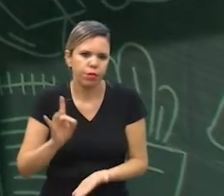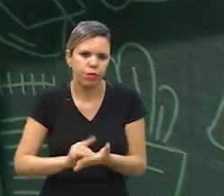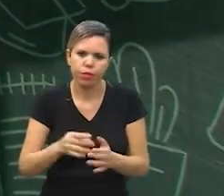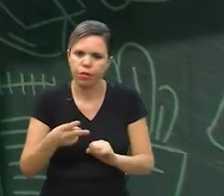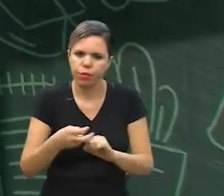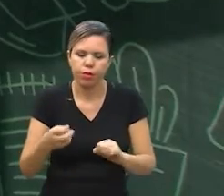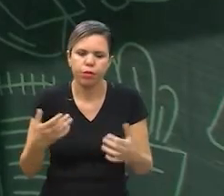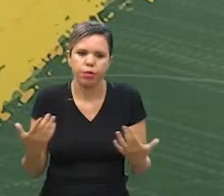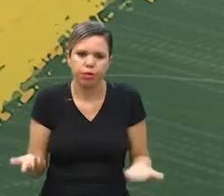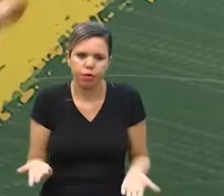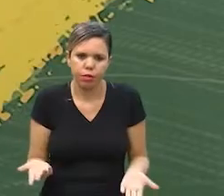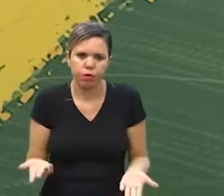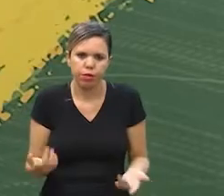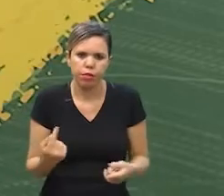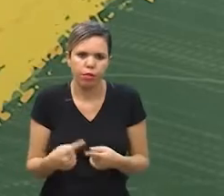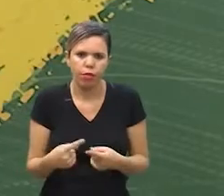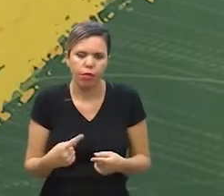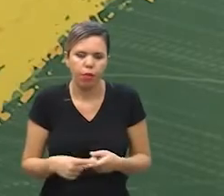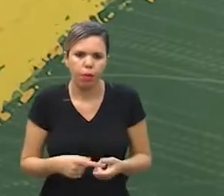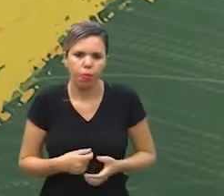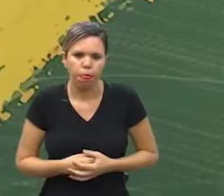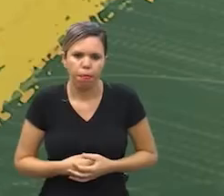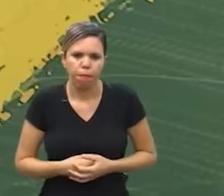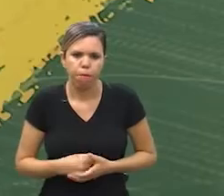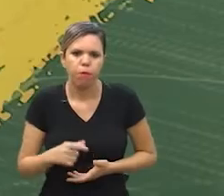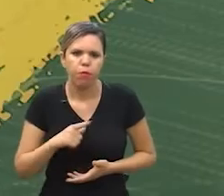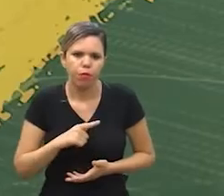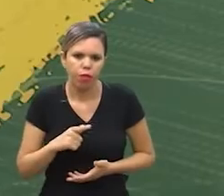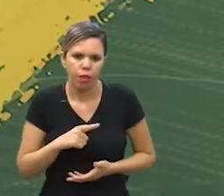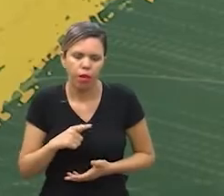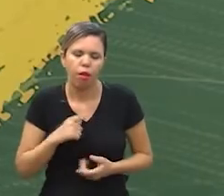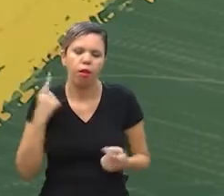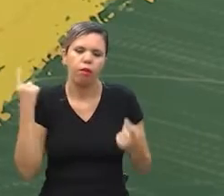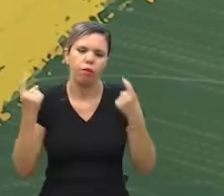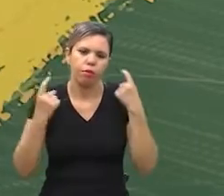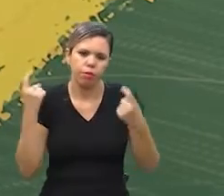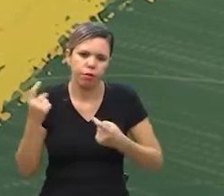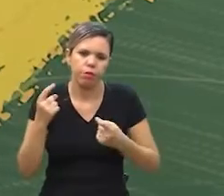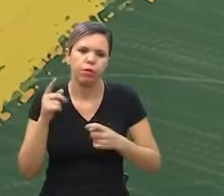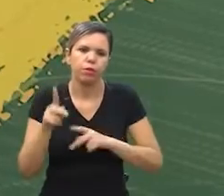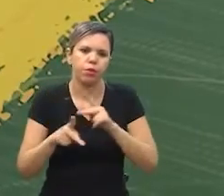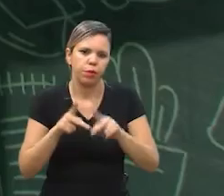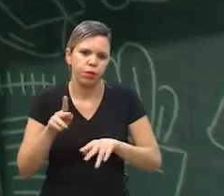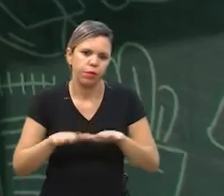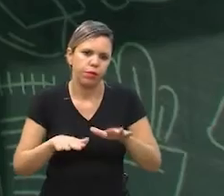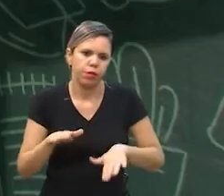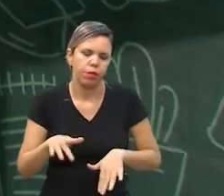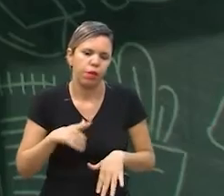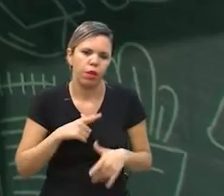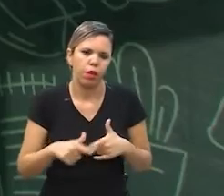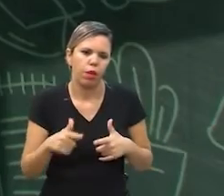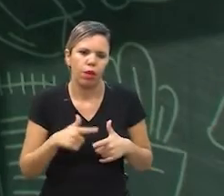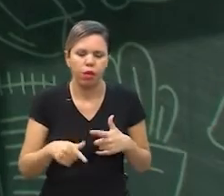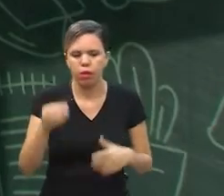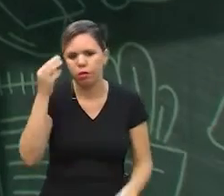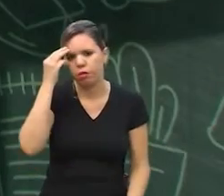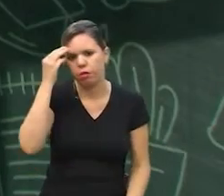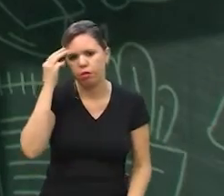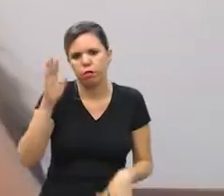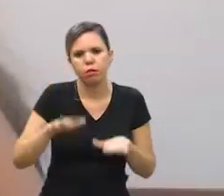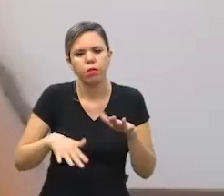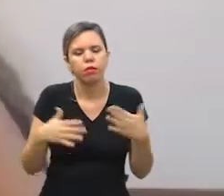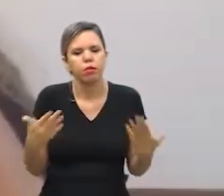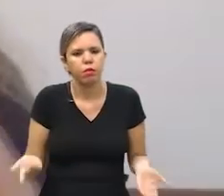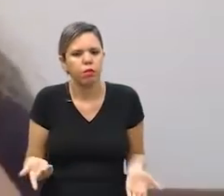aplicativo até porque houve essa preocupação muita gente que tem algum problema mental né